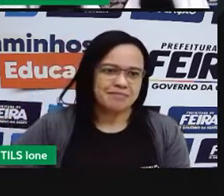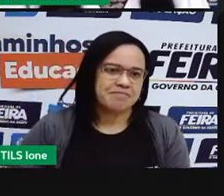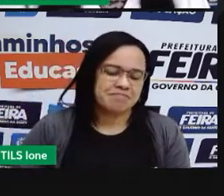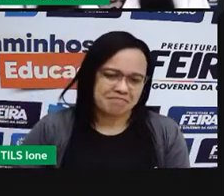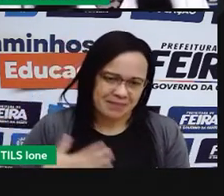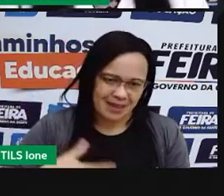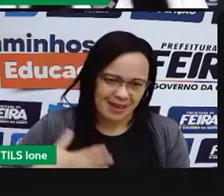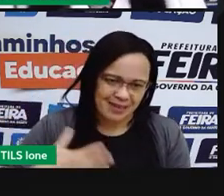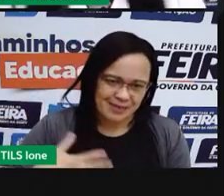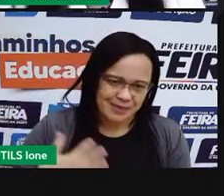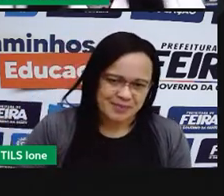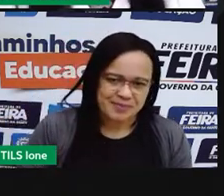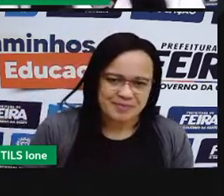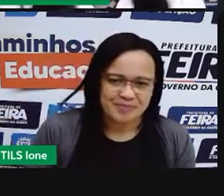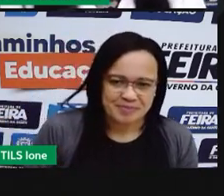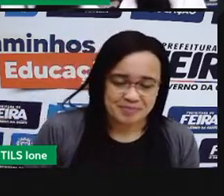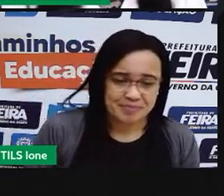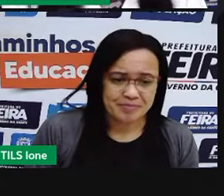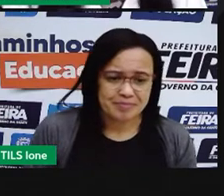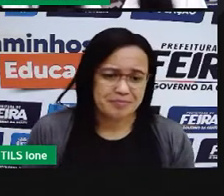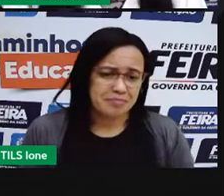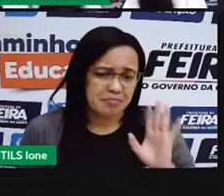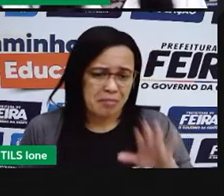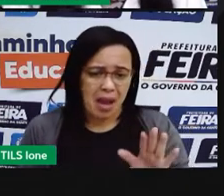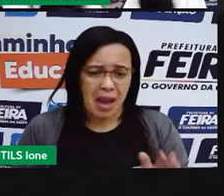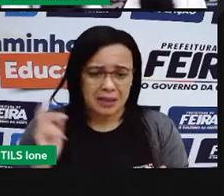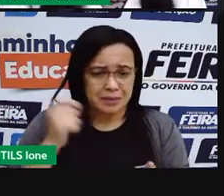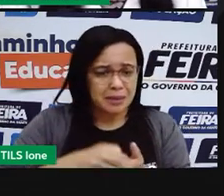E qual foi o gasto menino?